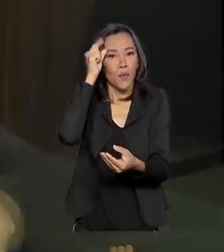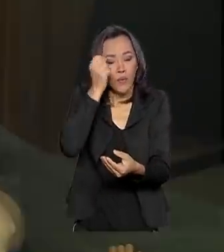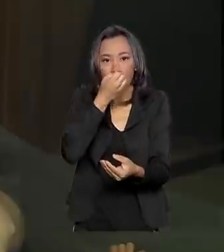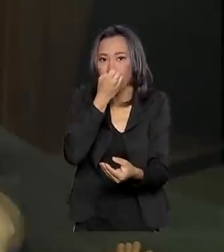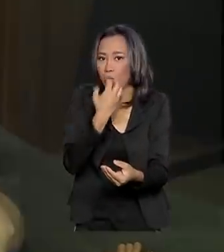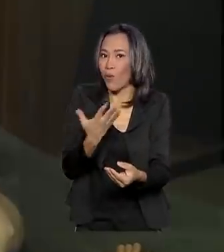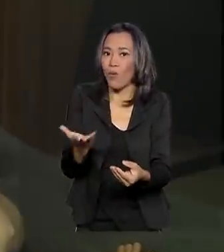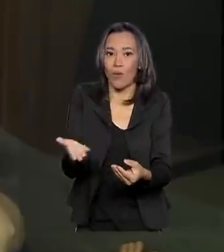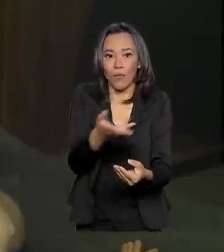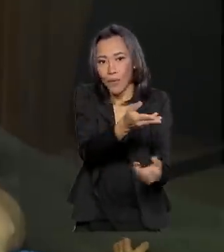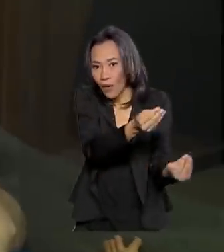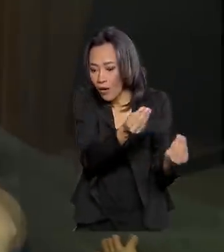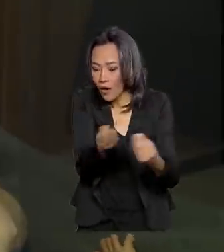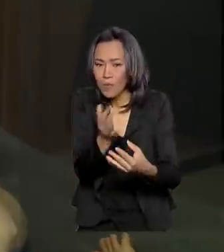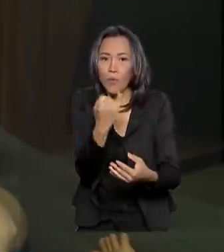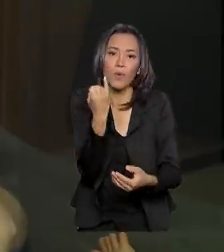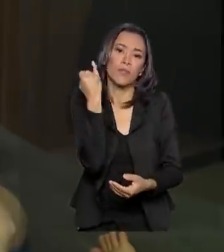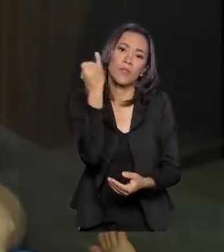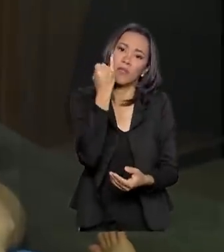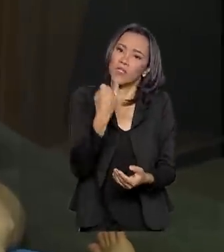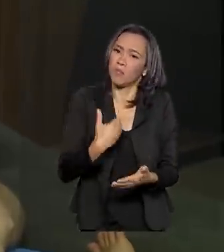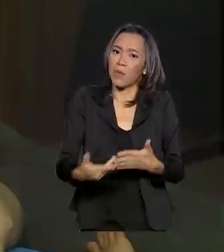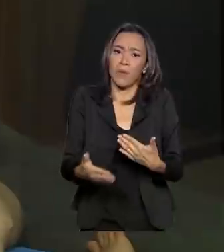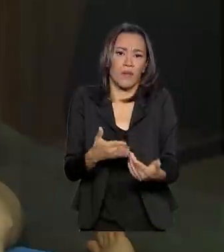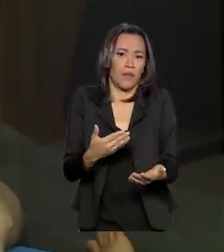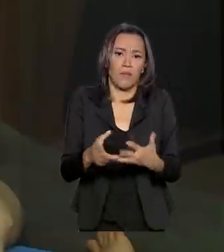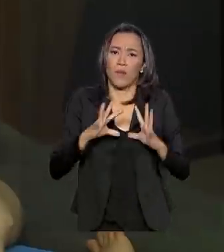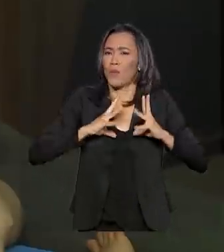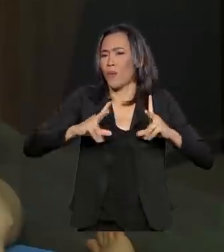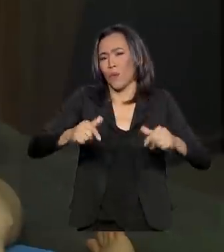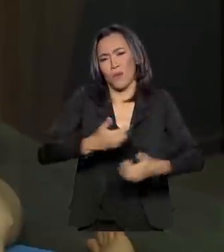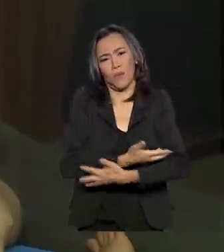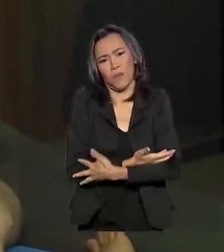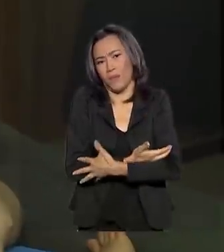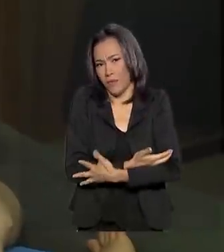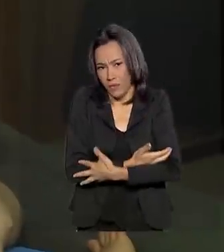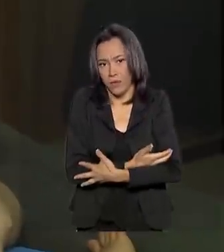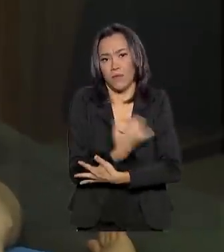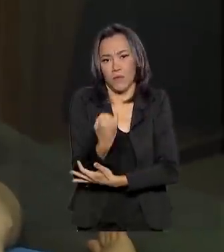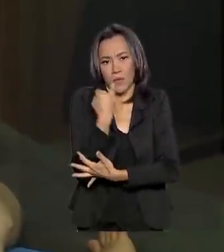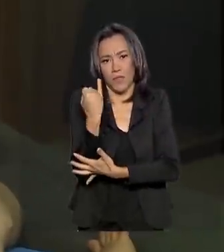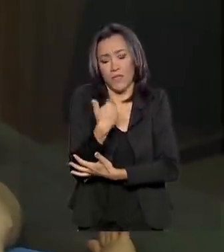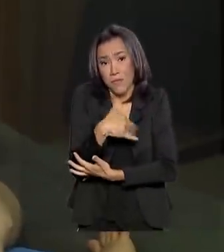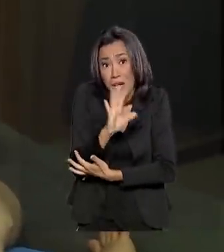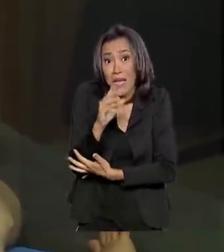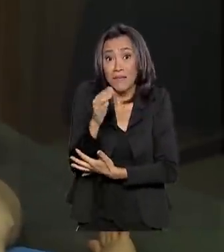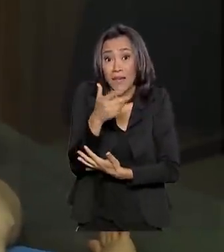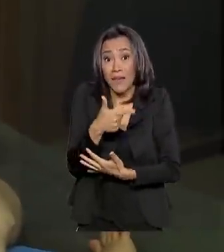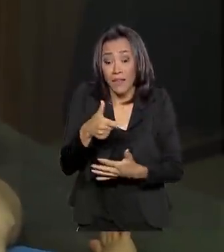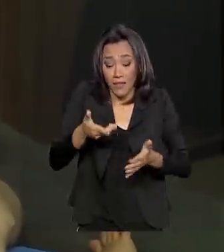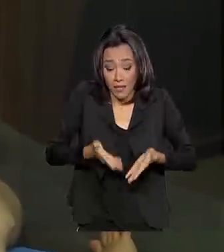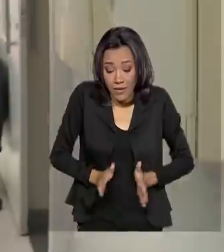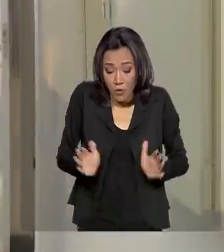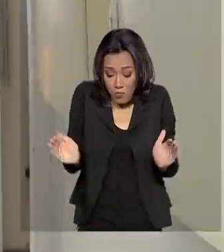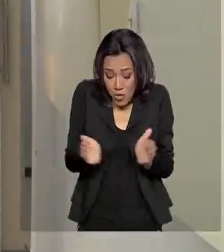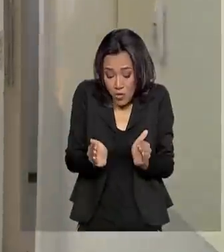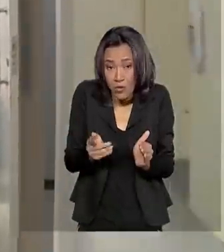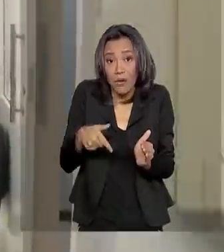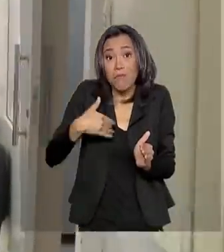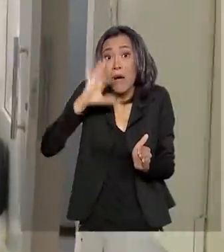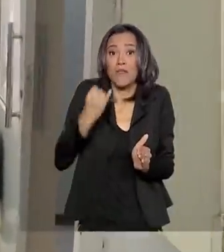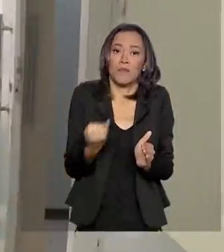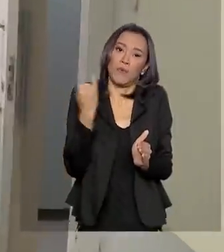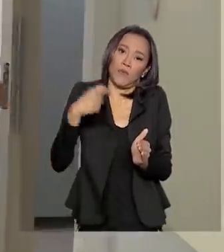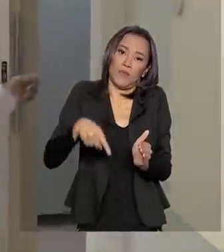que o leite materno é importante para toda criança, para todo bebê recém-nascido, mas para o prematuro ele é mais importante ainda. Para